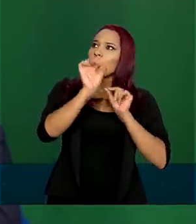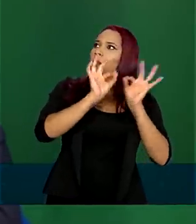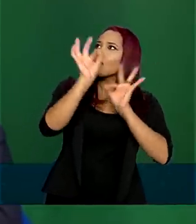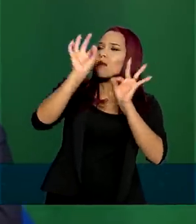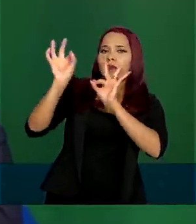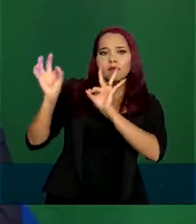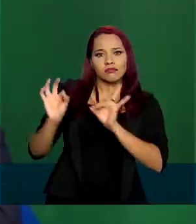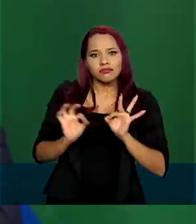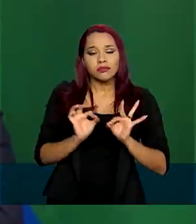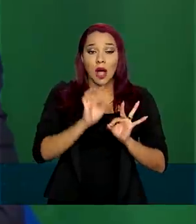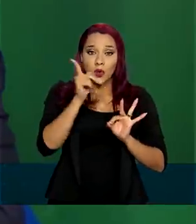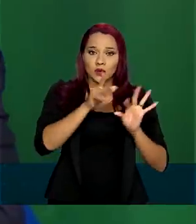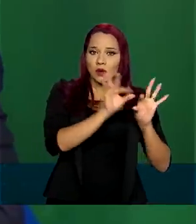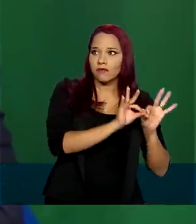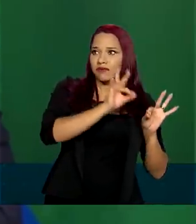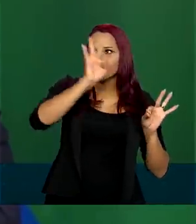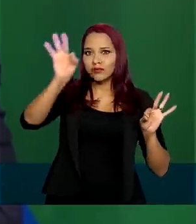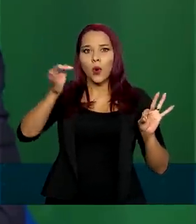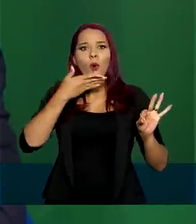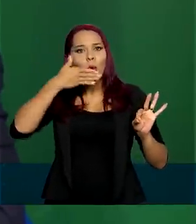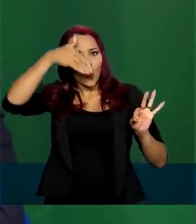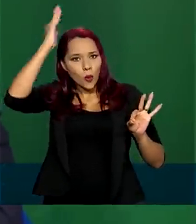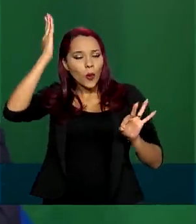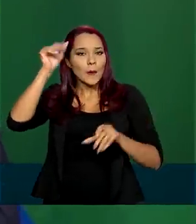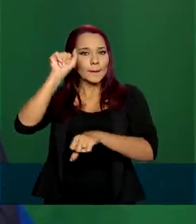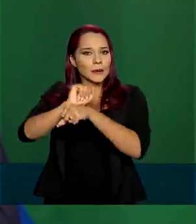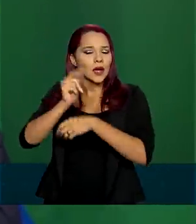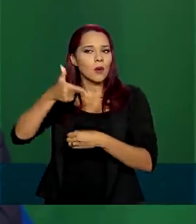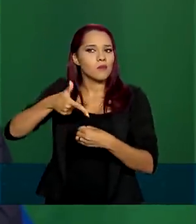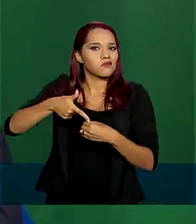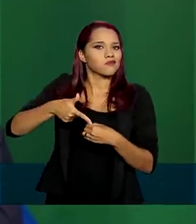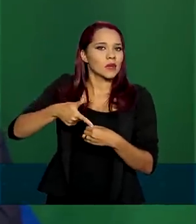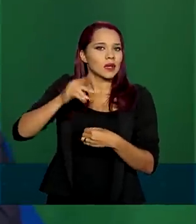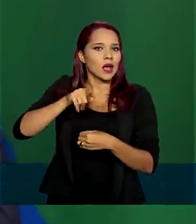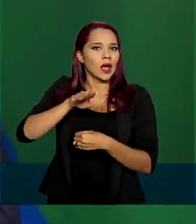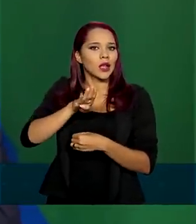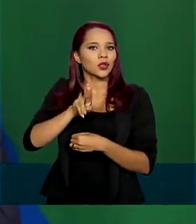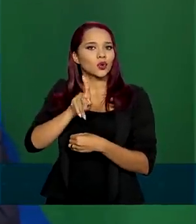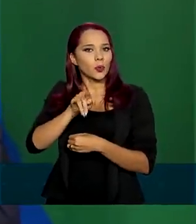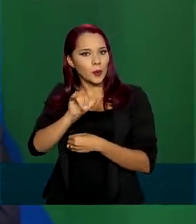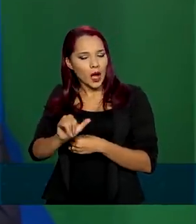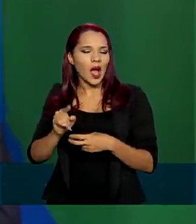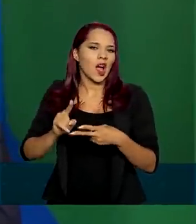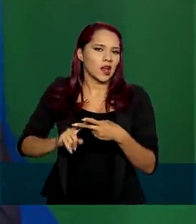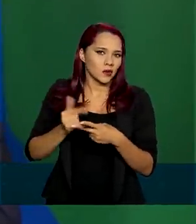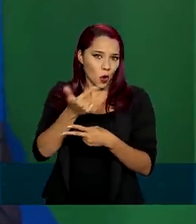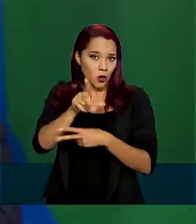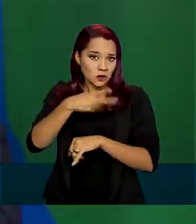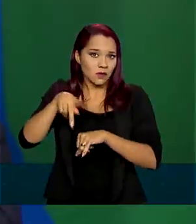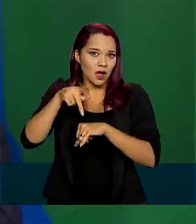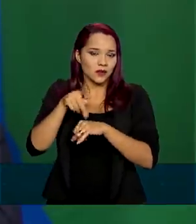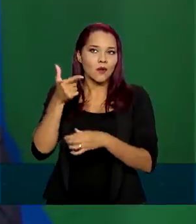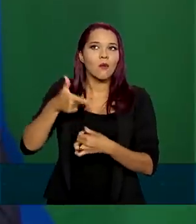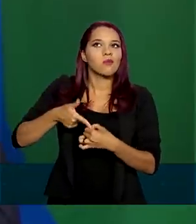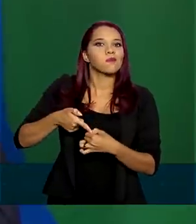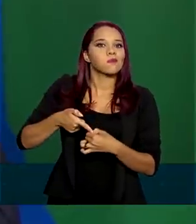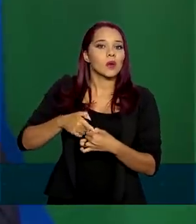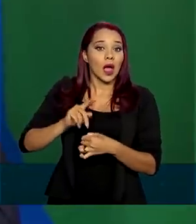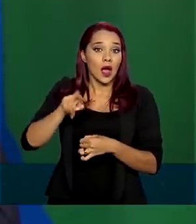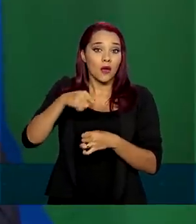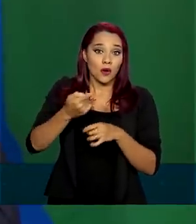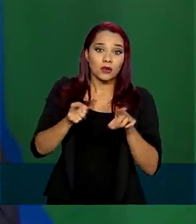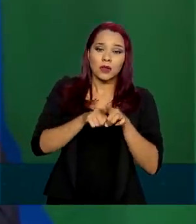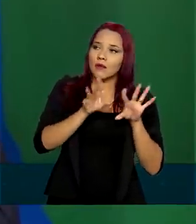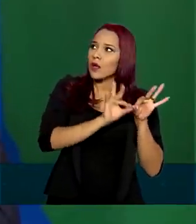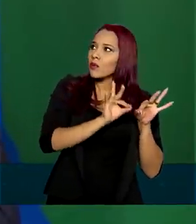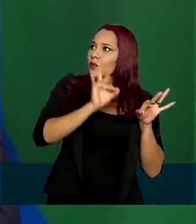rotas é via Oriente Médio, podendo parar para reabastecer em Dubai, em Doha, em Tel Aviv. E outra rota que nós testamos com